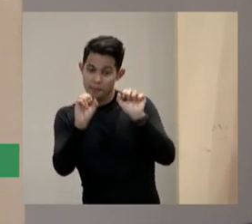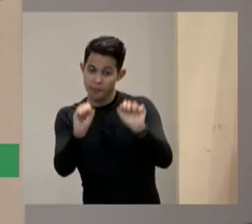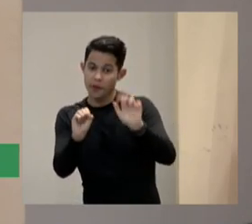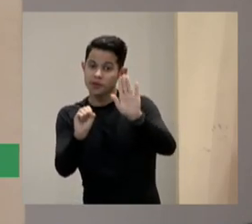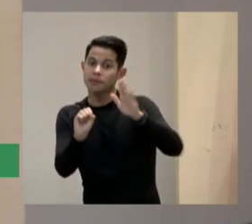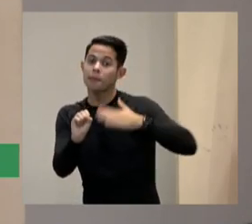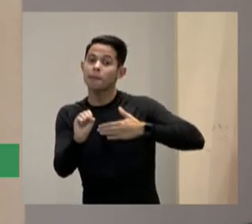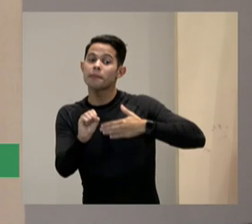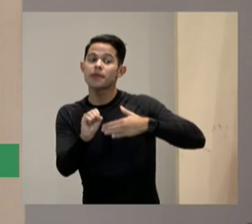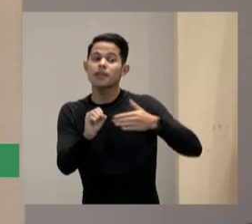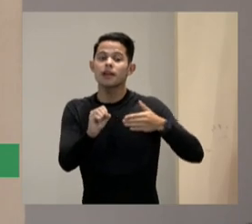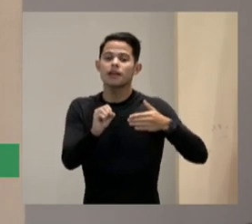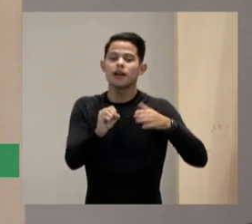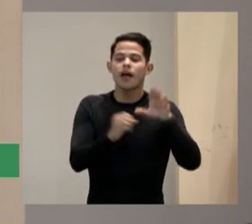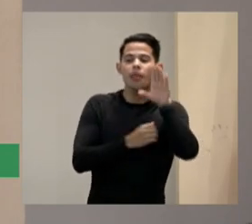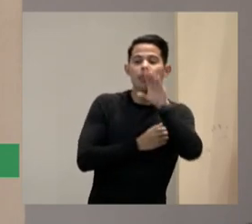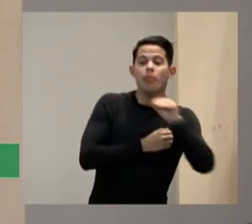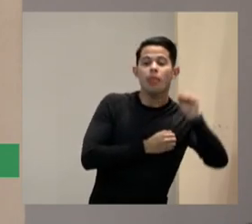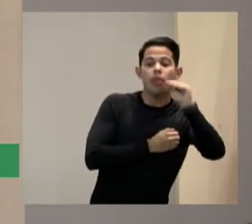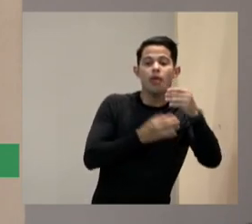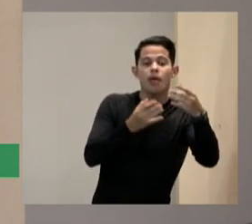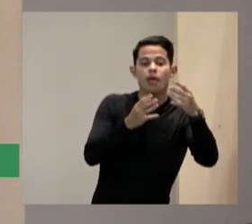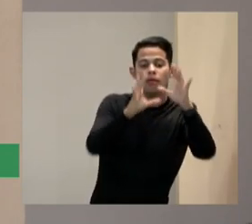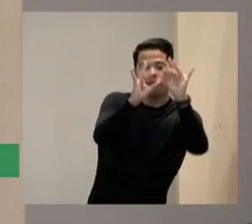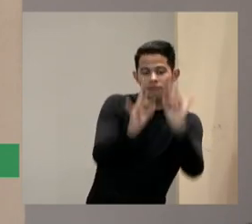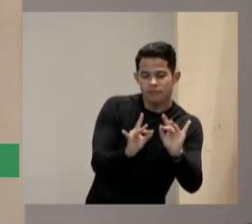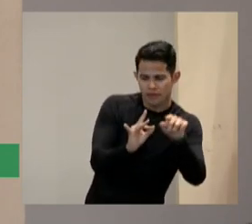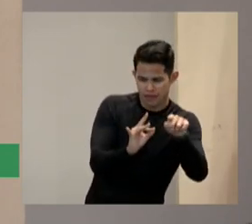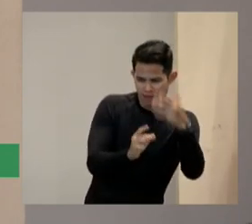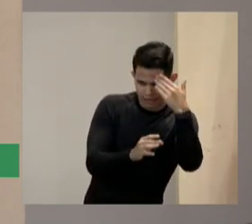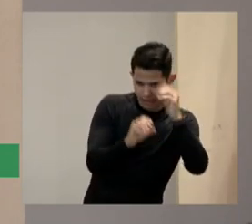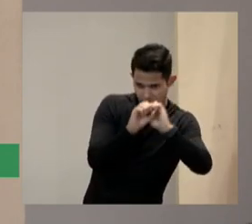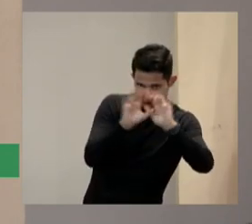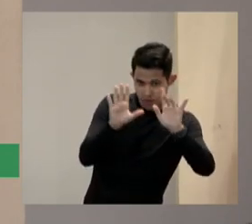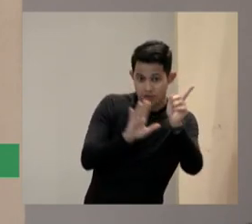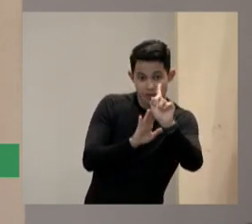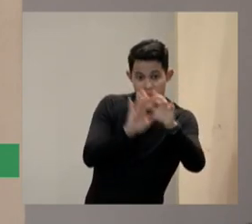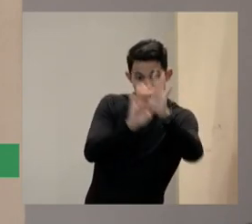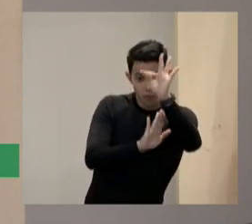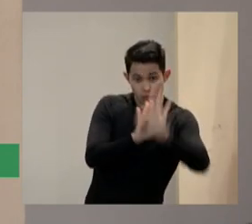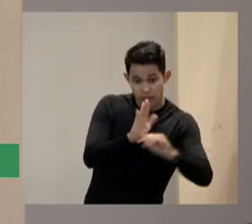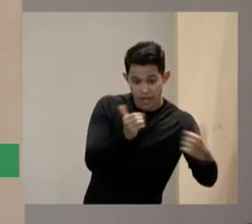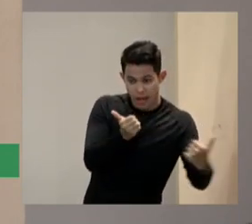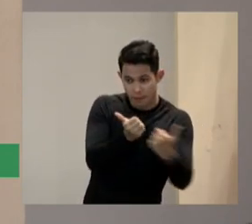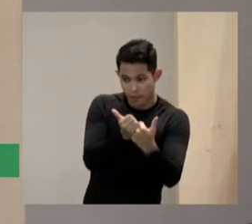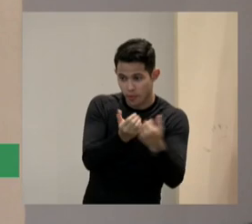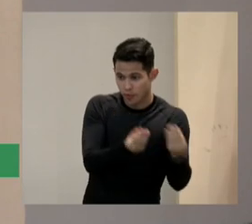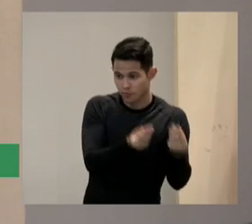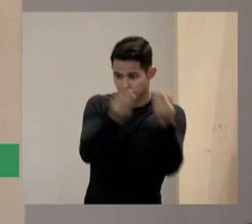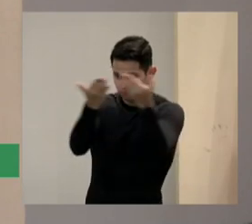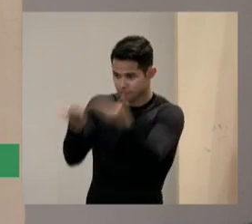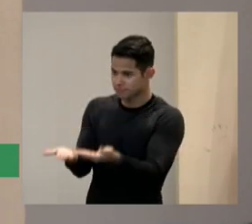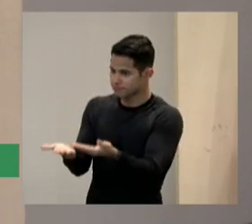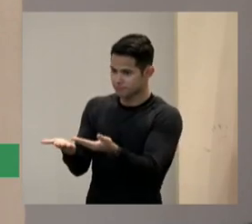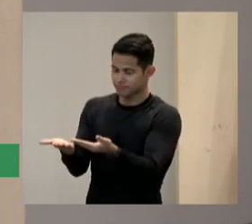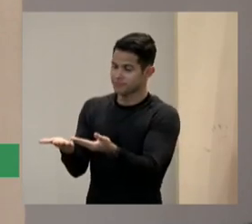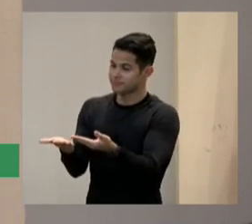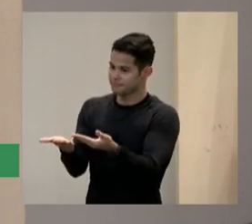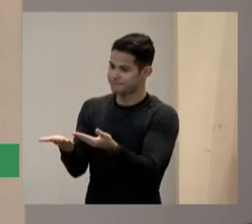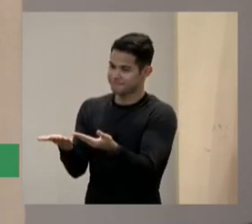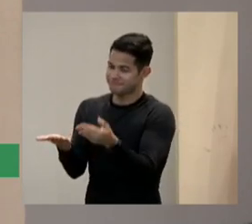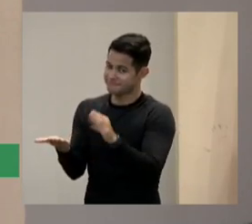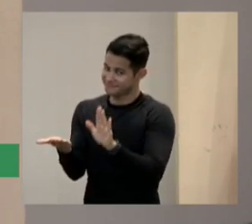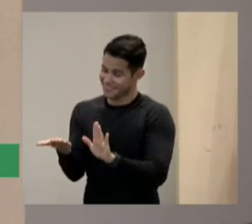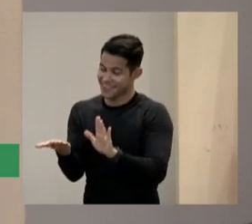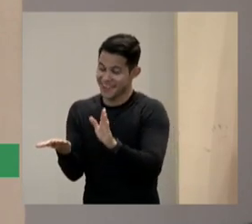ele vai entender não então vou dar um texto de apoio sim vou dar um texto de apoio também para que possa entender a